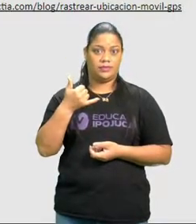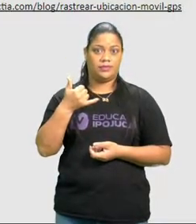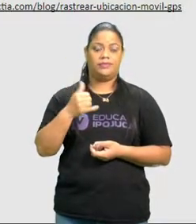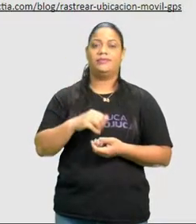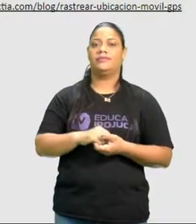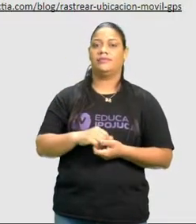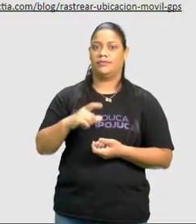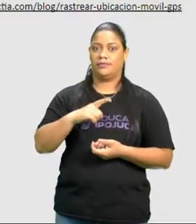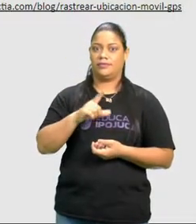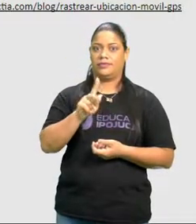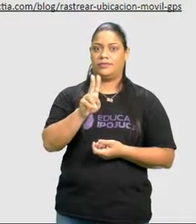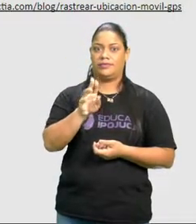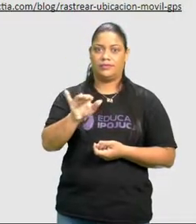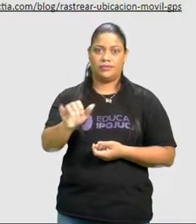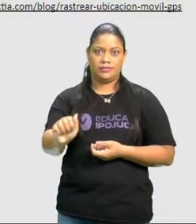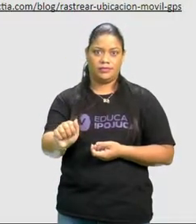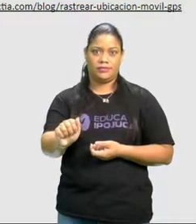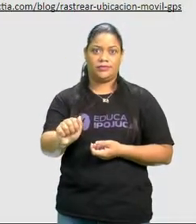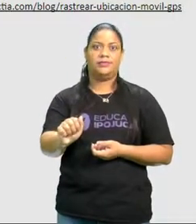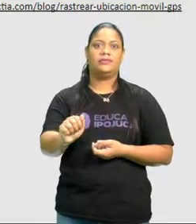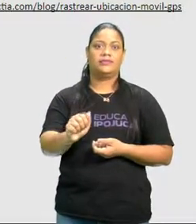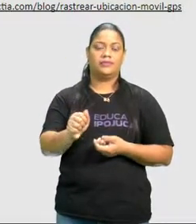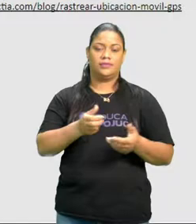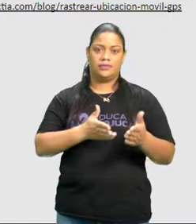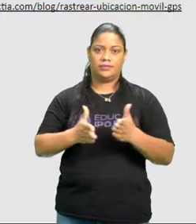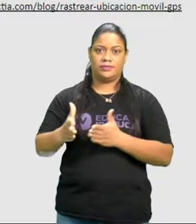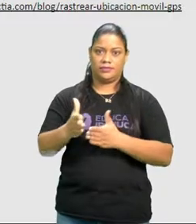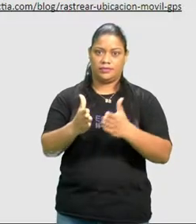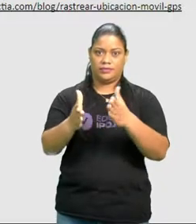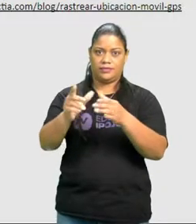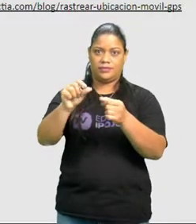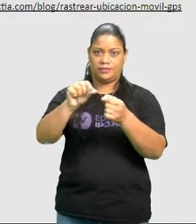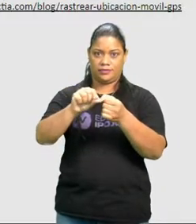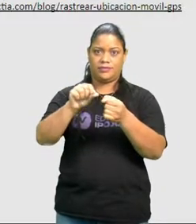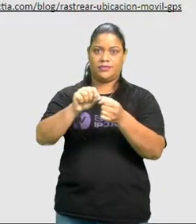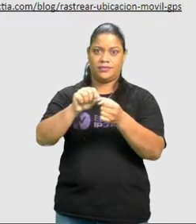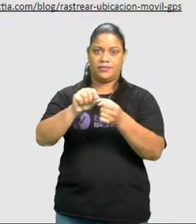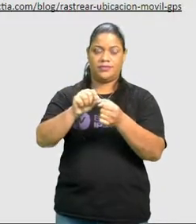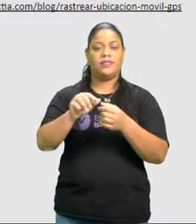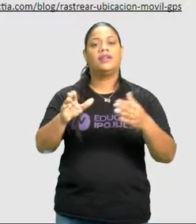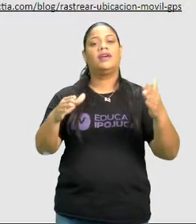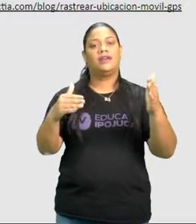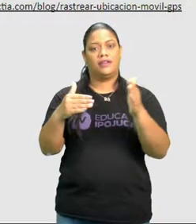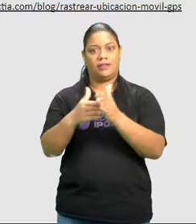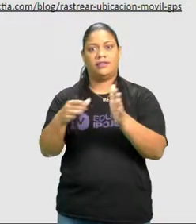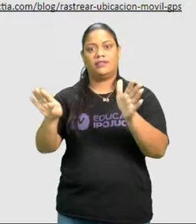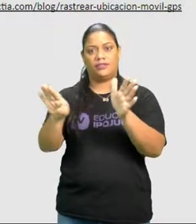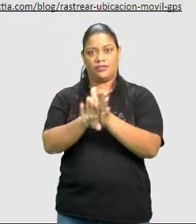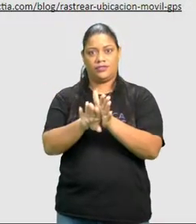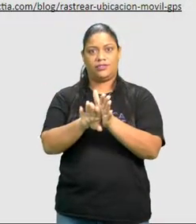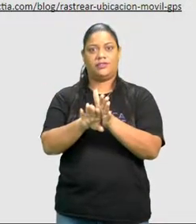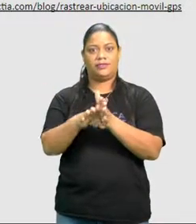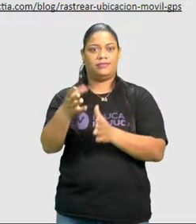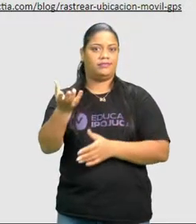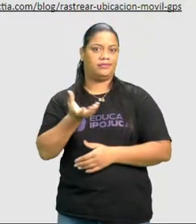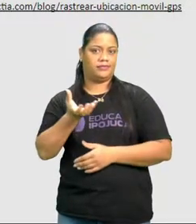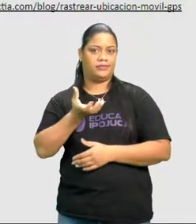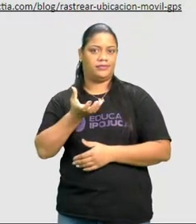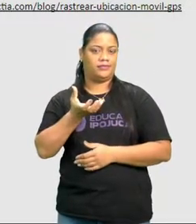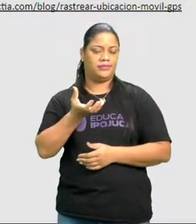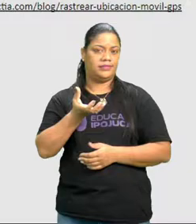é o guia ali onde vai nos guiar pelo caminho que devemos percorrer até chegar aonde queremos,